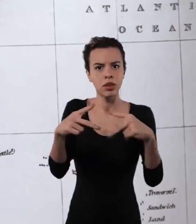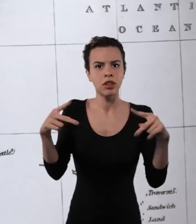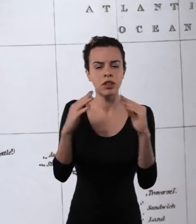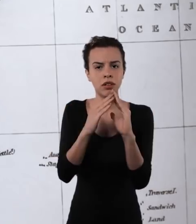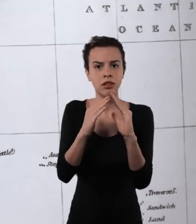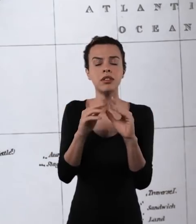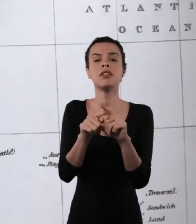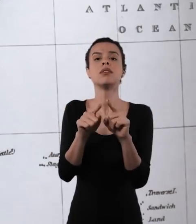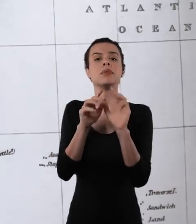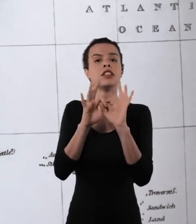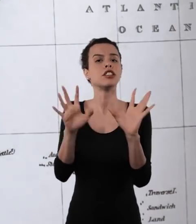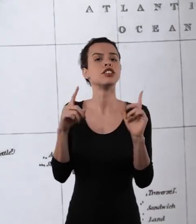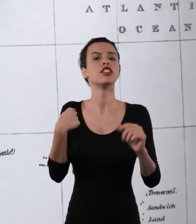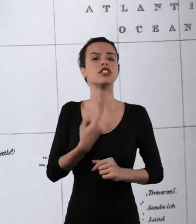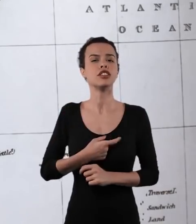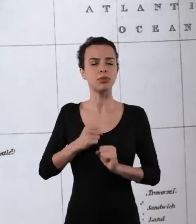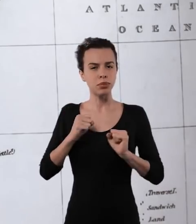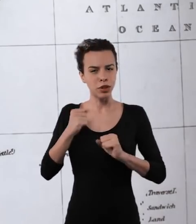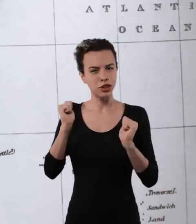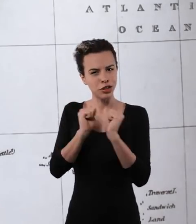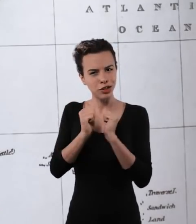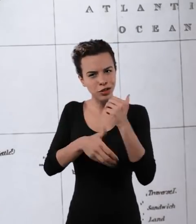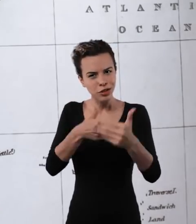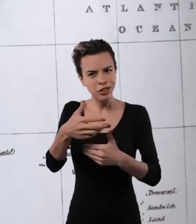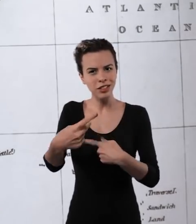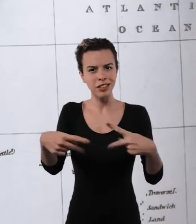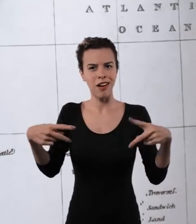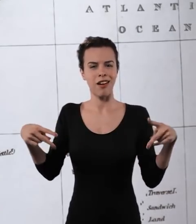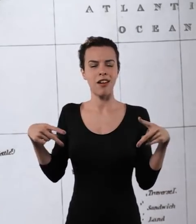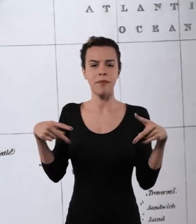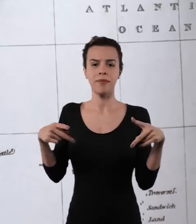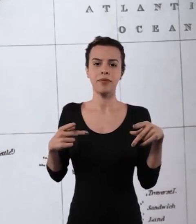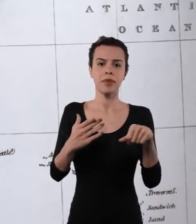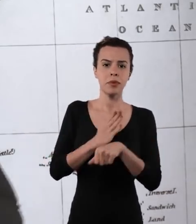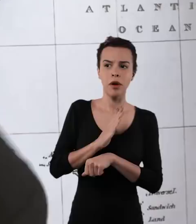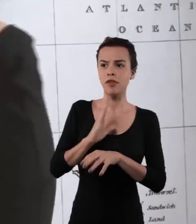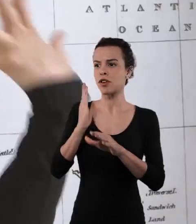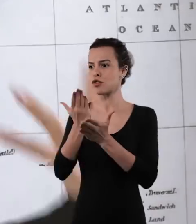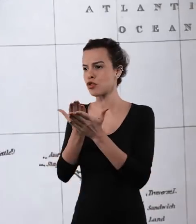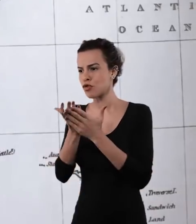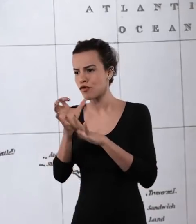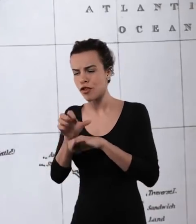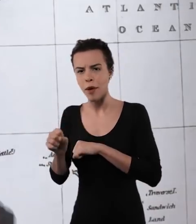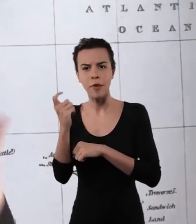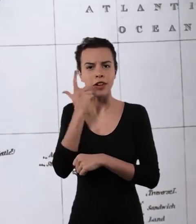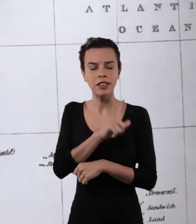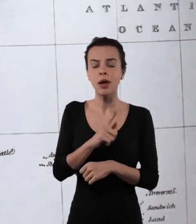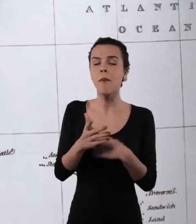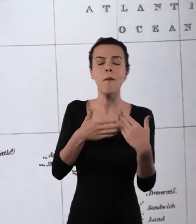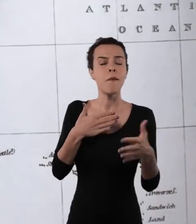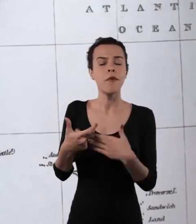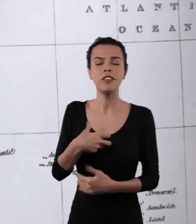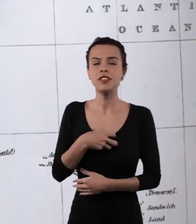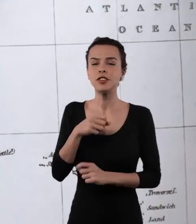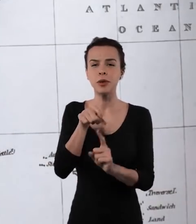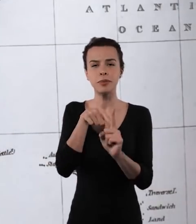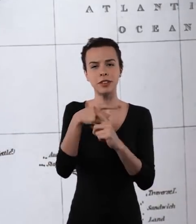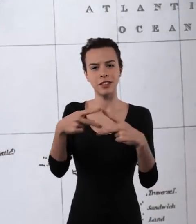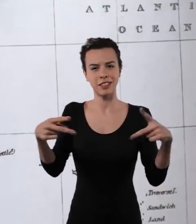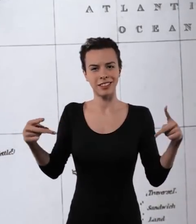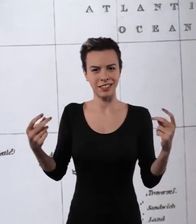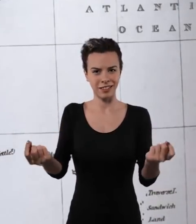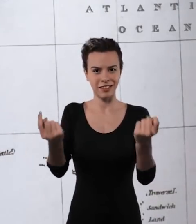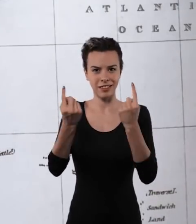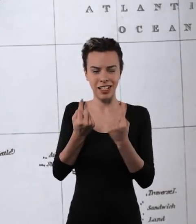delas e estão deixando também que a gente faça parte da jornada delas, rumo à aprovação, à conclusão dos estudos, enfim, qualquer que seja